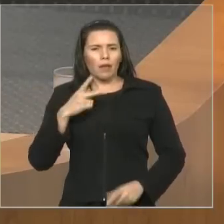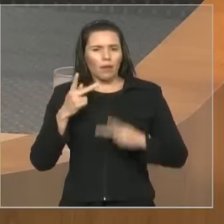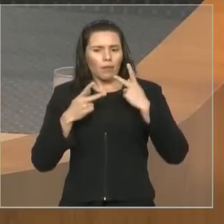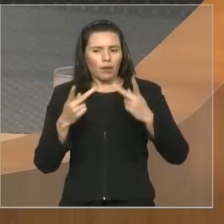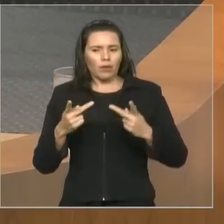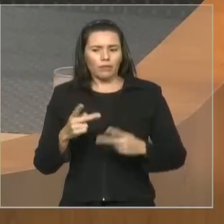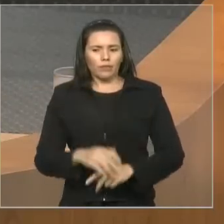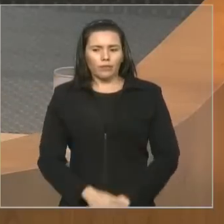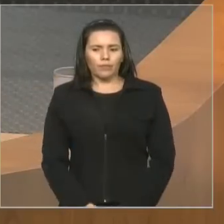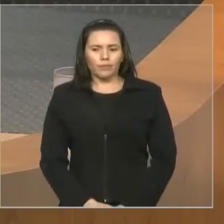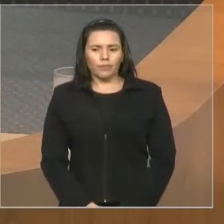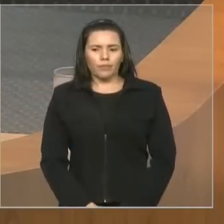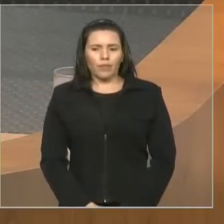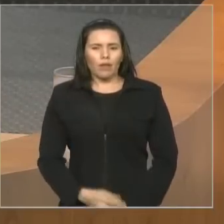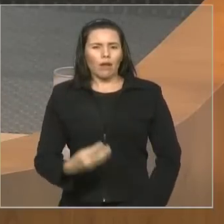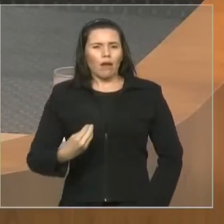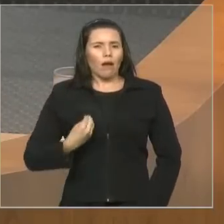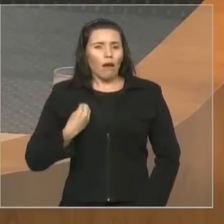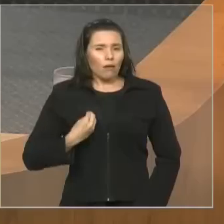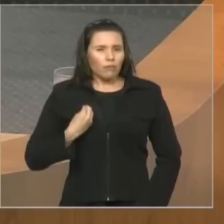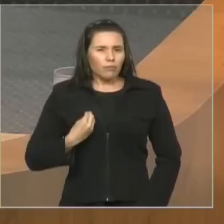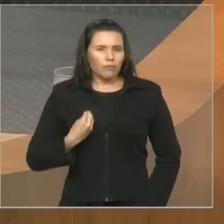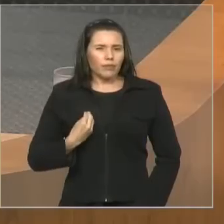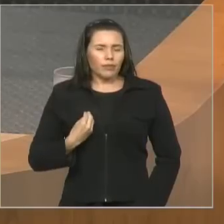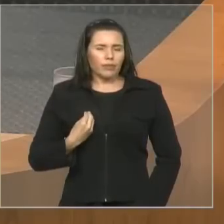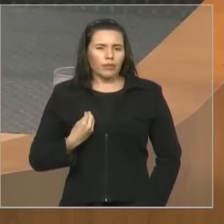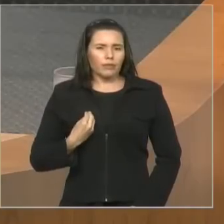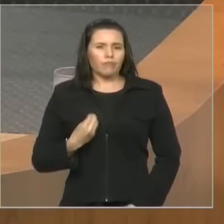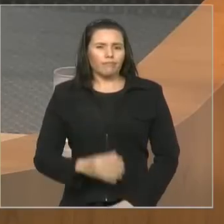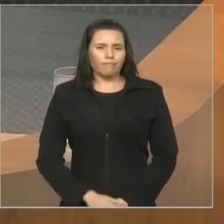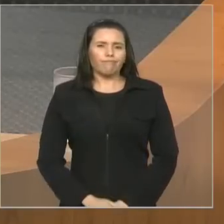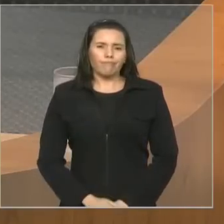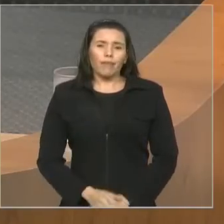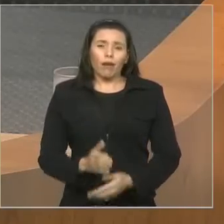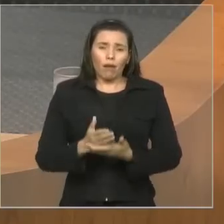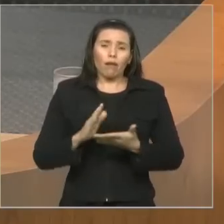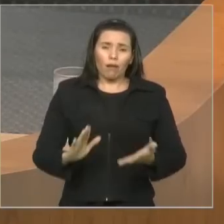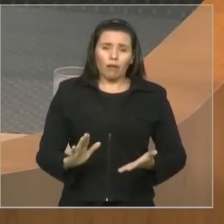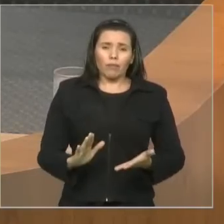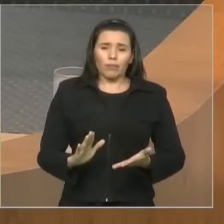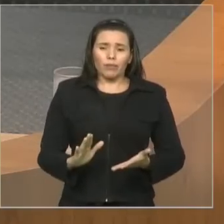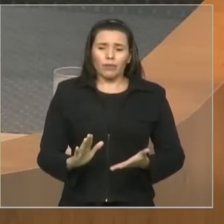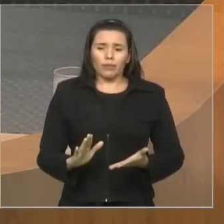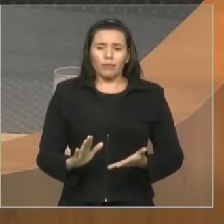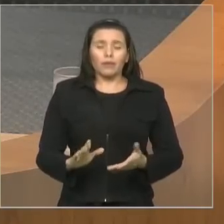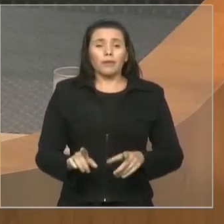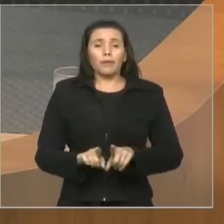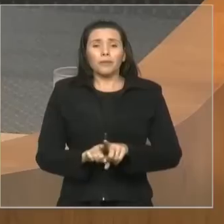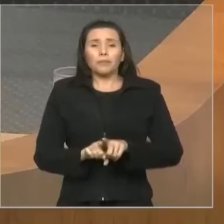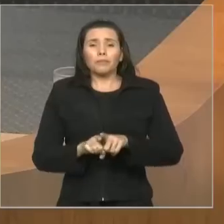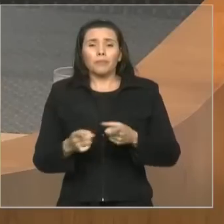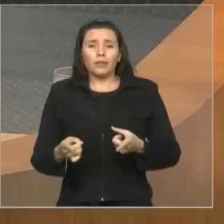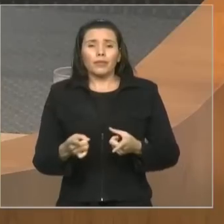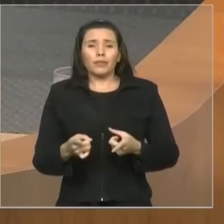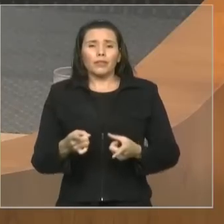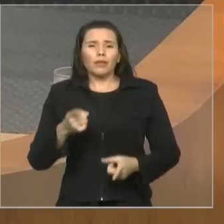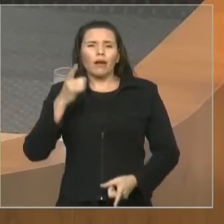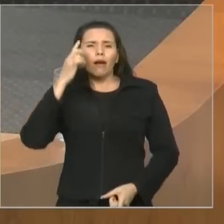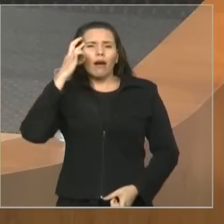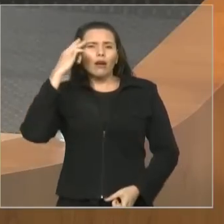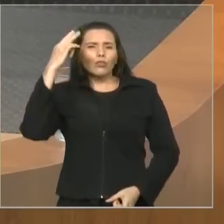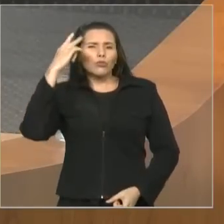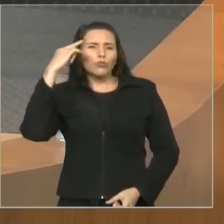embora seja curta a vida que nos é dada pela natureza, deputada Cleide, é eterna a memória de uma vida bem empregada.